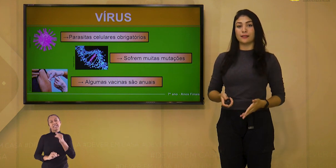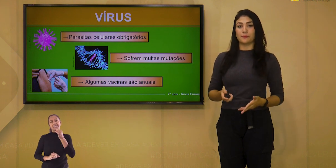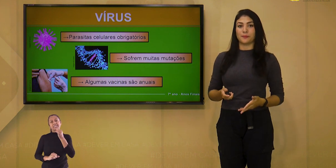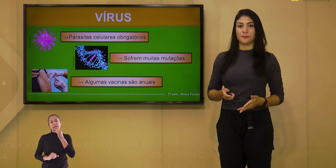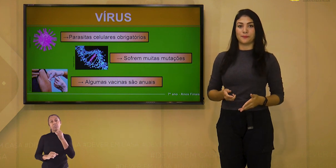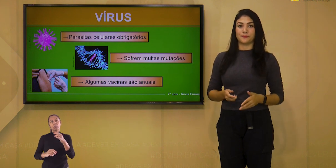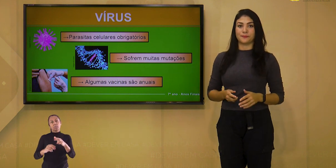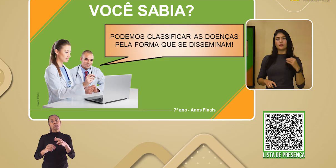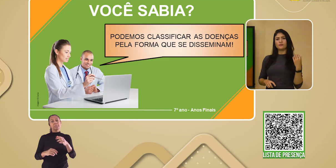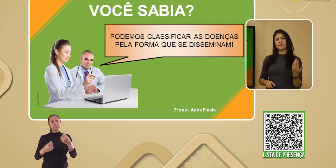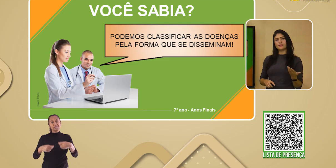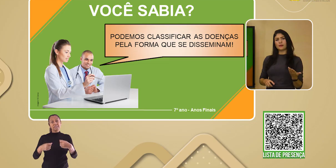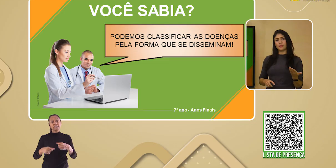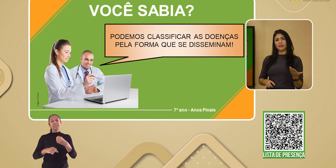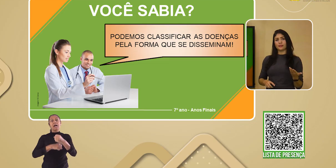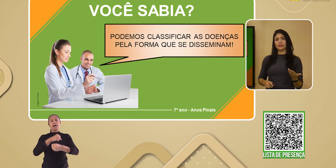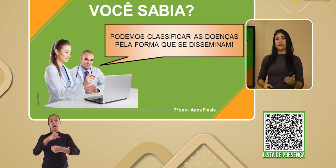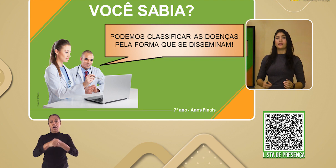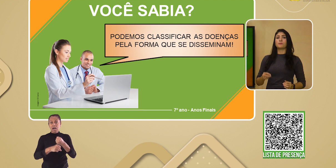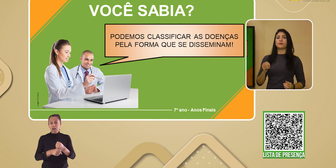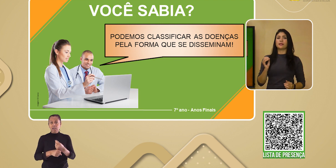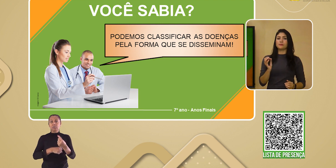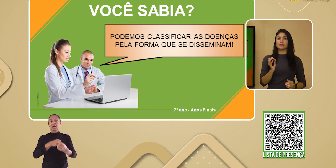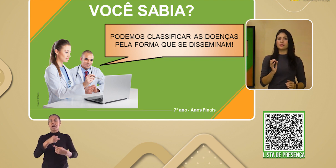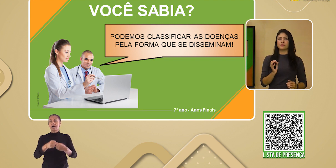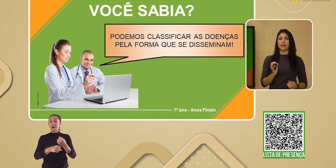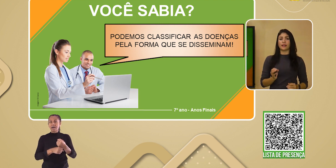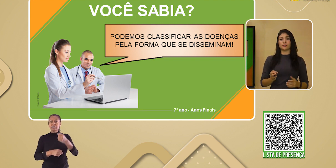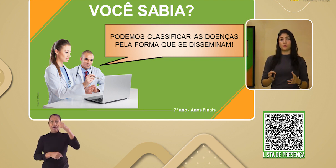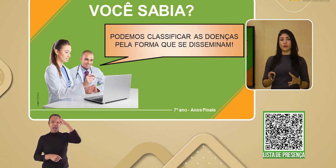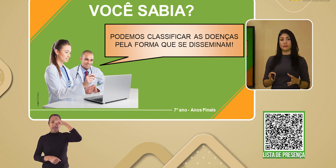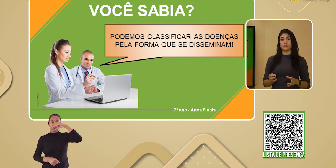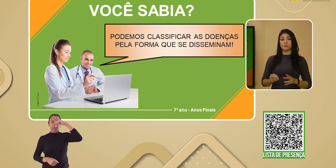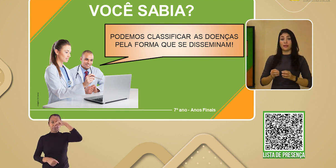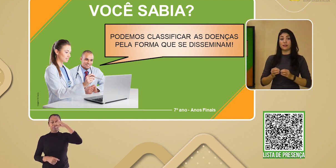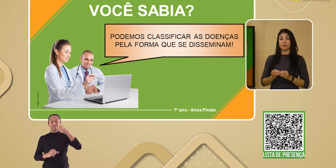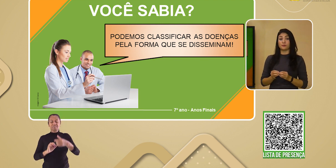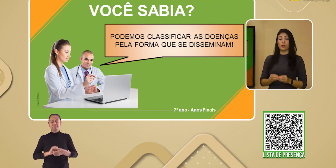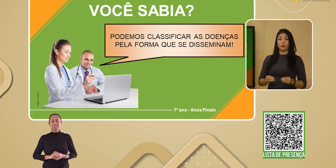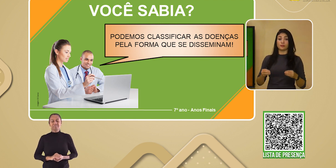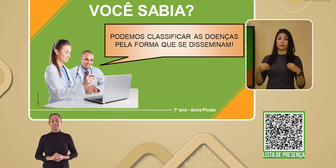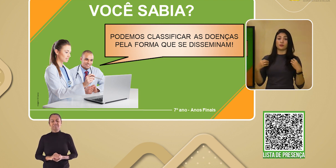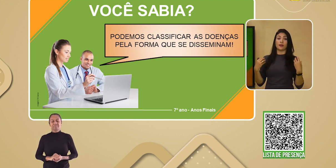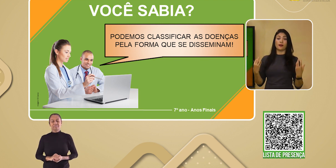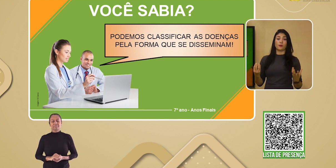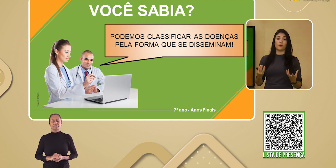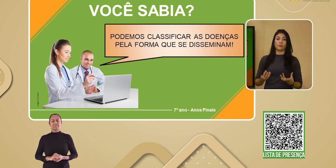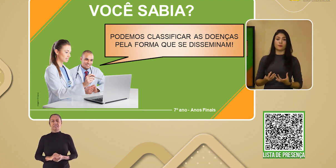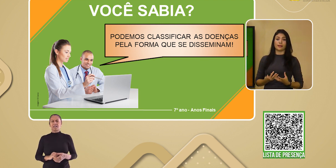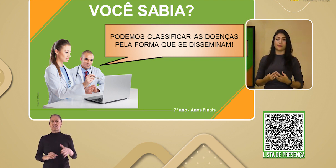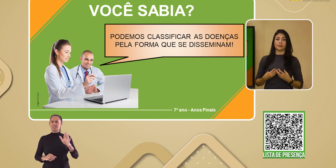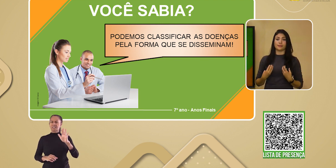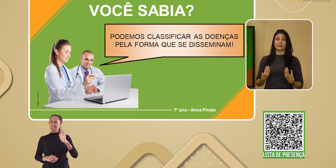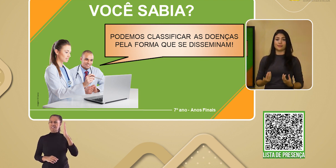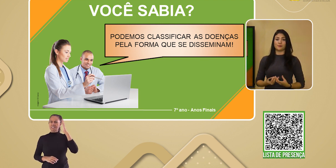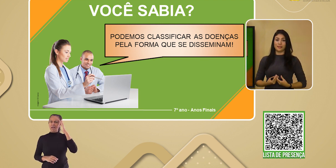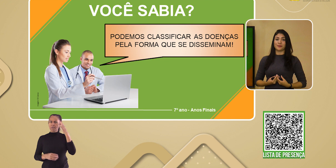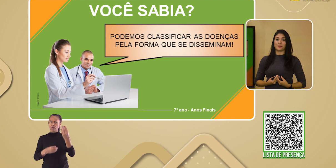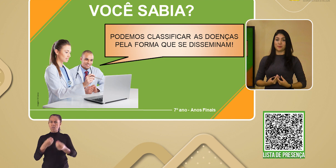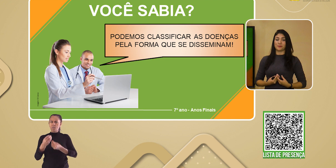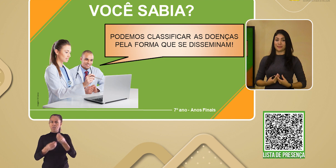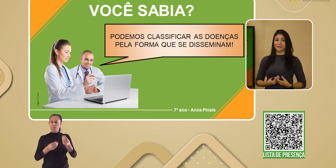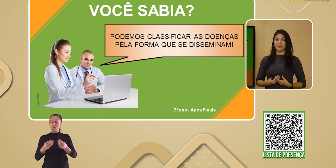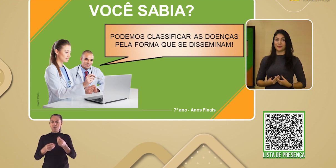vacina da gripe. Você sabia que podemos classificar as doenças pelas formas em como elas se